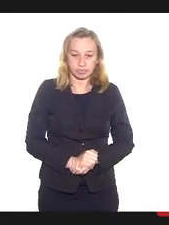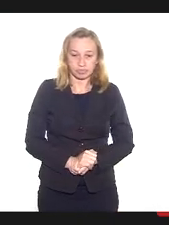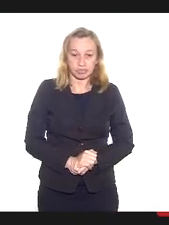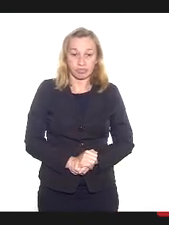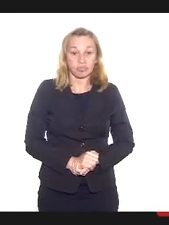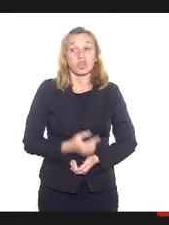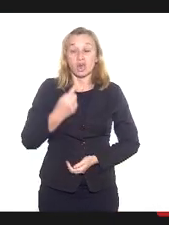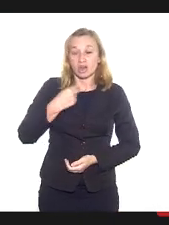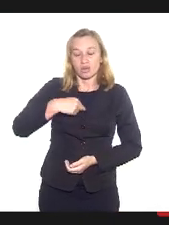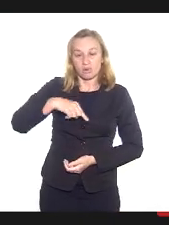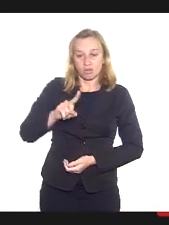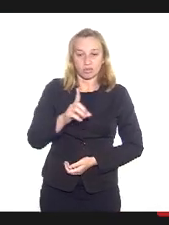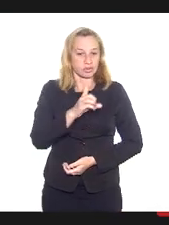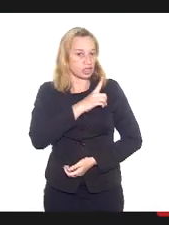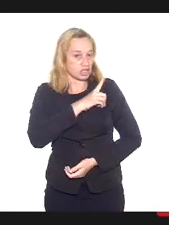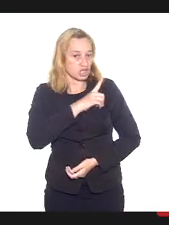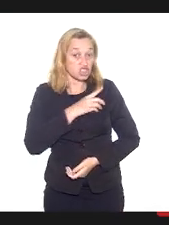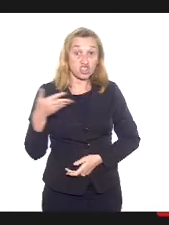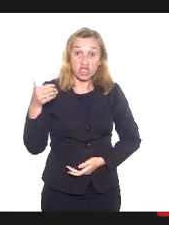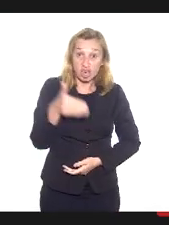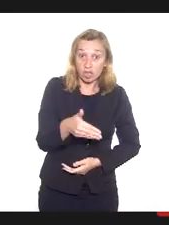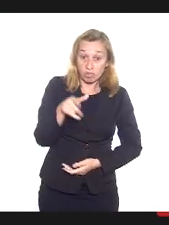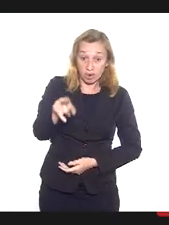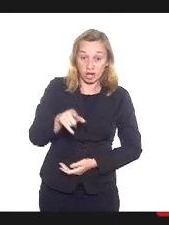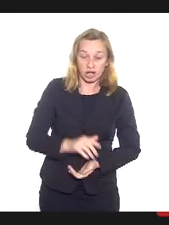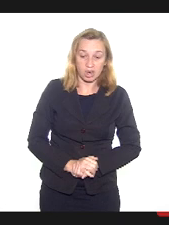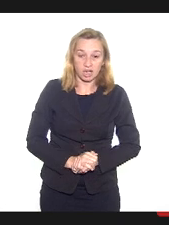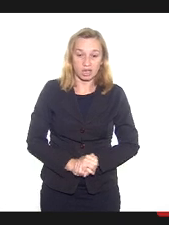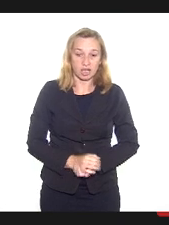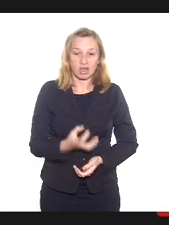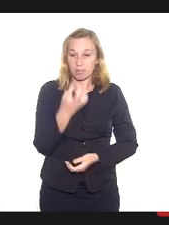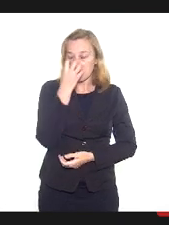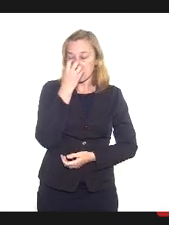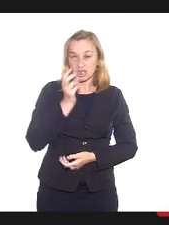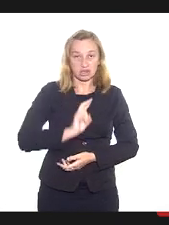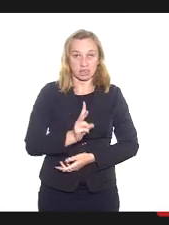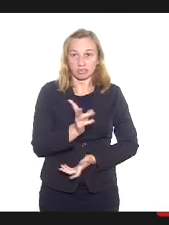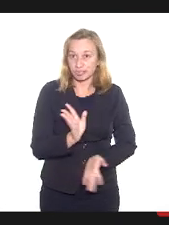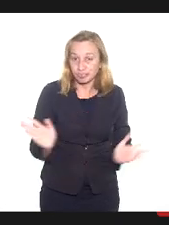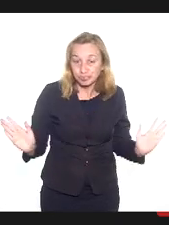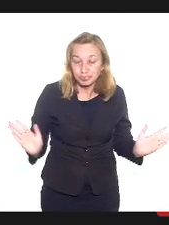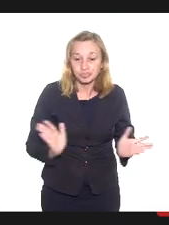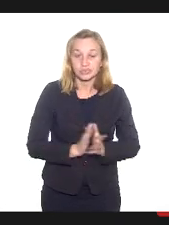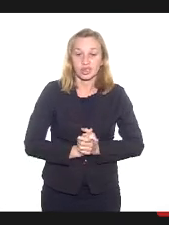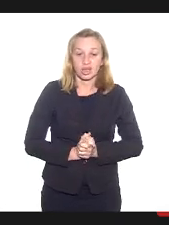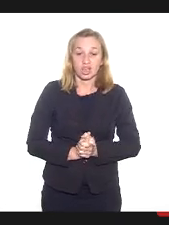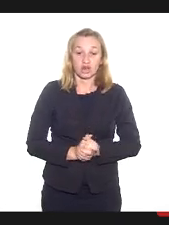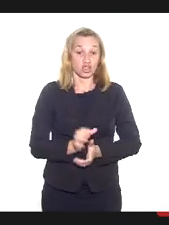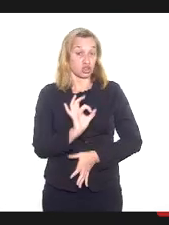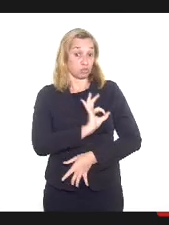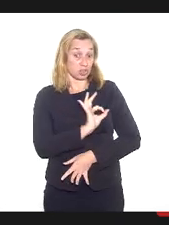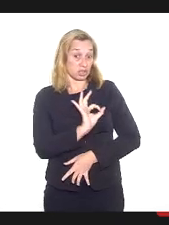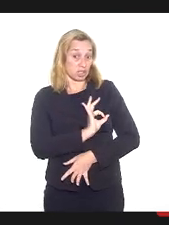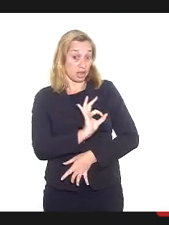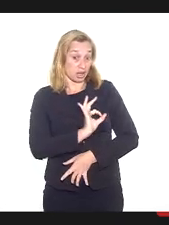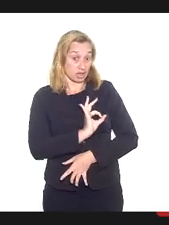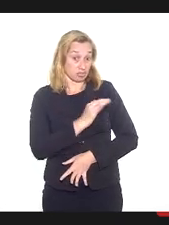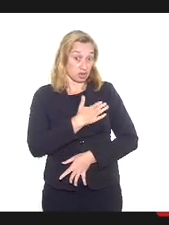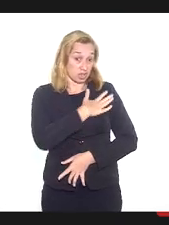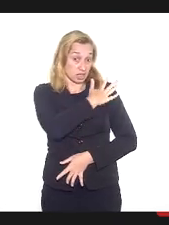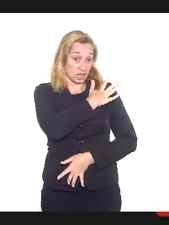até a delegacia, e chegando na delegacia é aquela palhaçada de sempre. Aqueles policiais militares